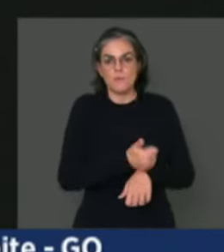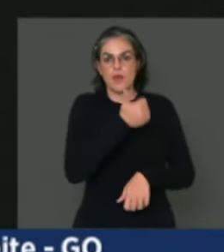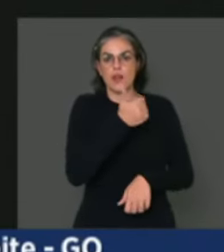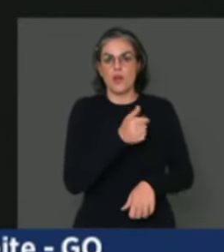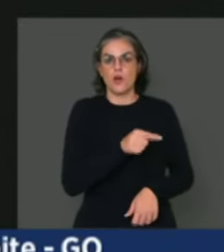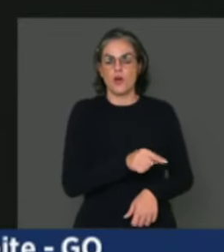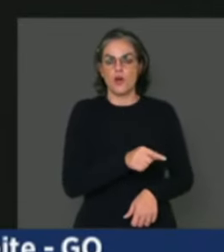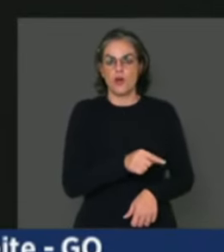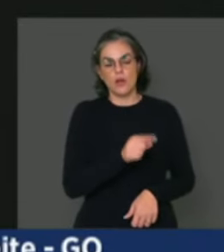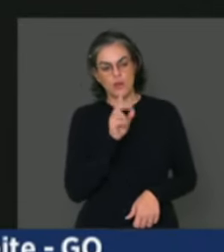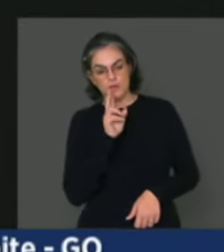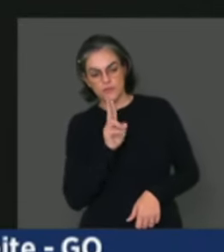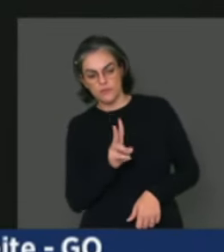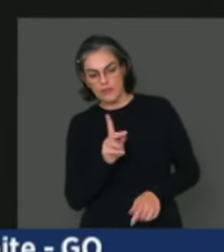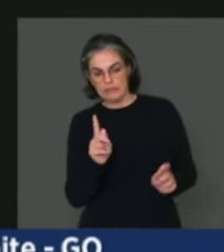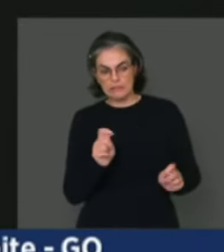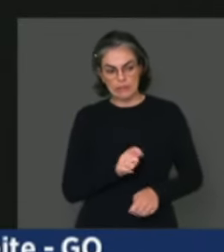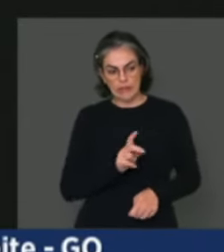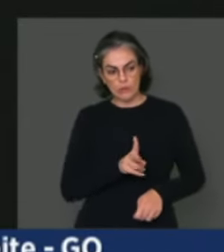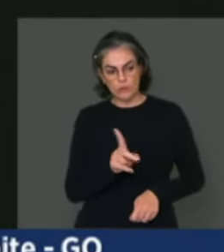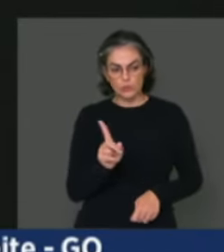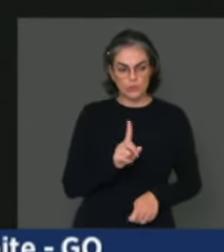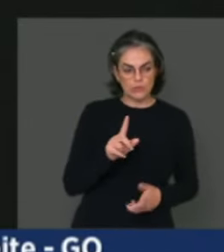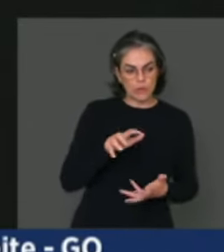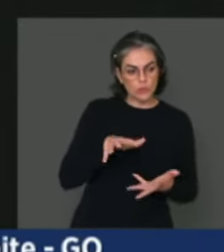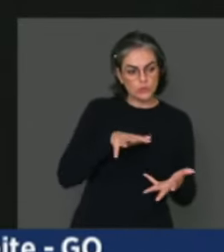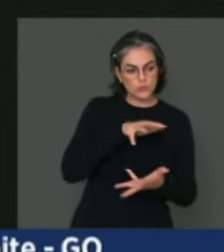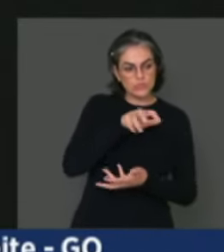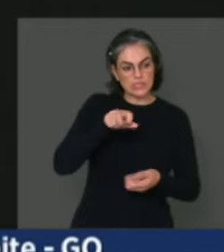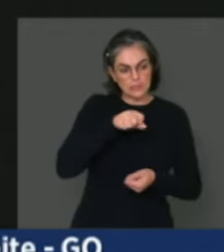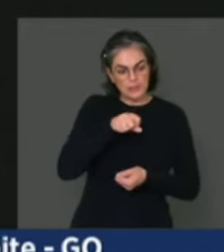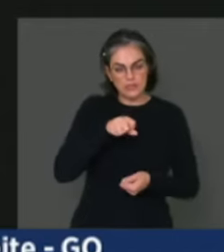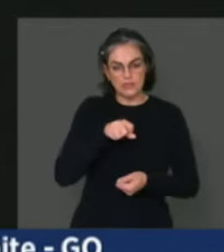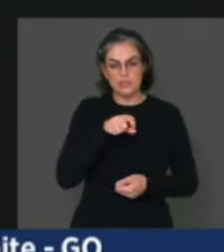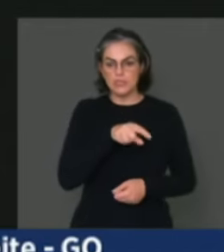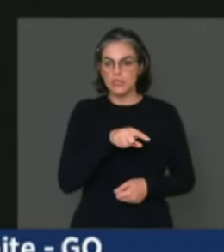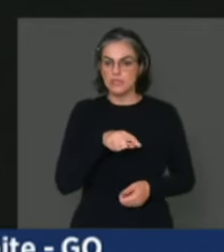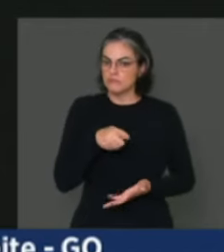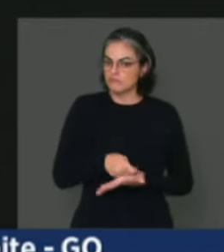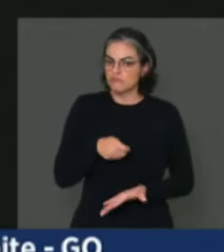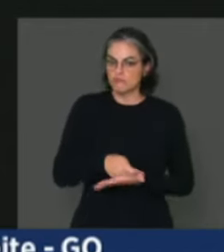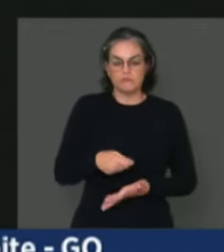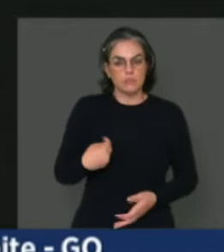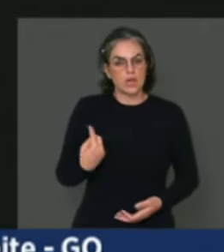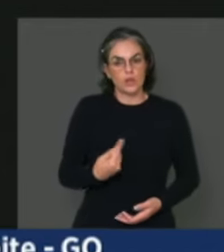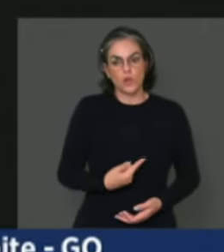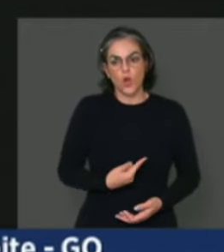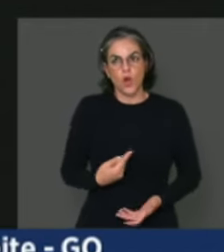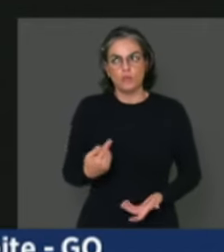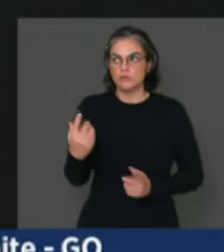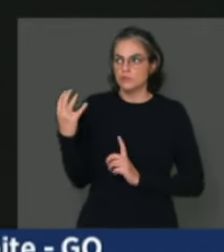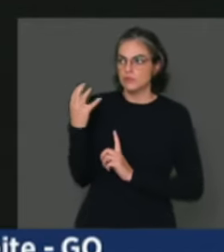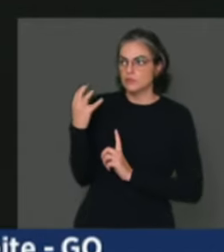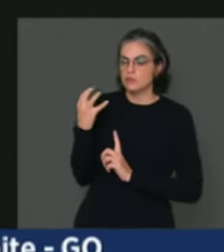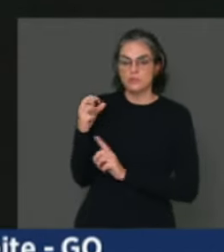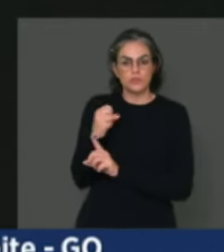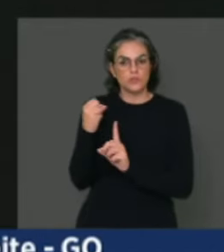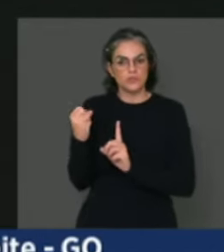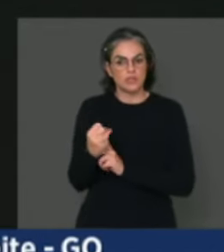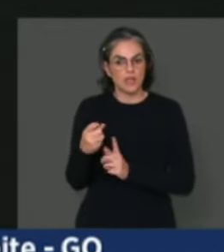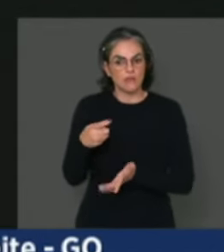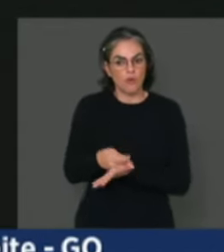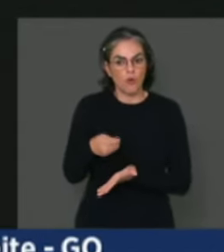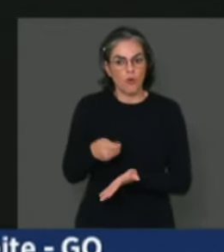sustentabilidade. Isso nos é inerente, isso nos é cobrado pela sociedade. A gente tem